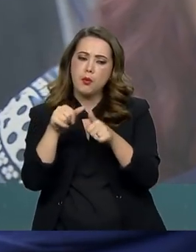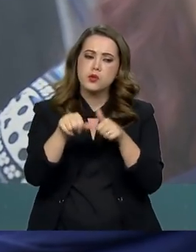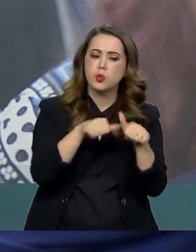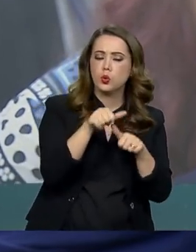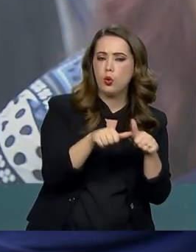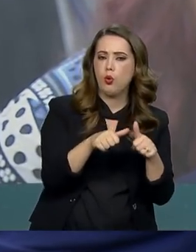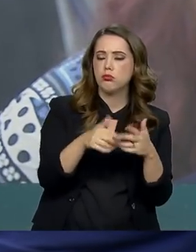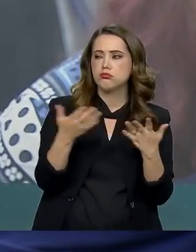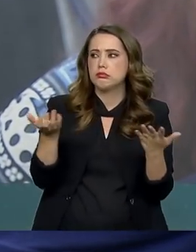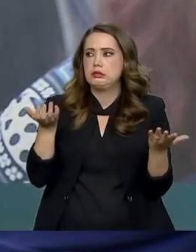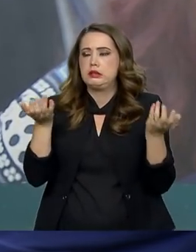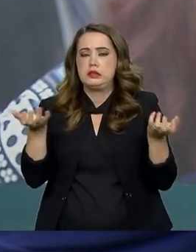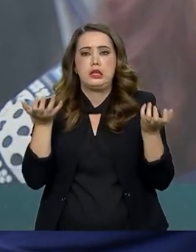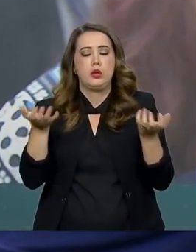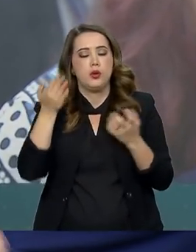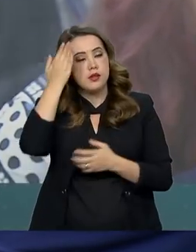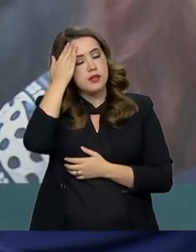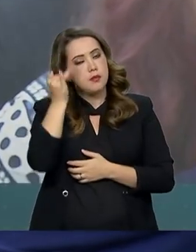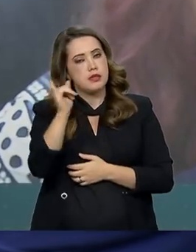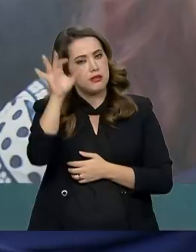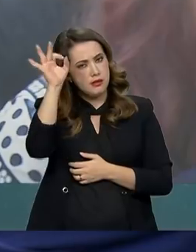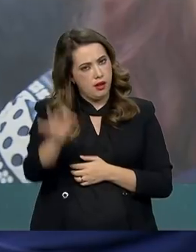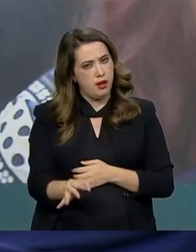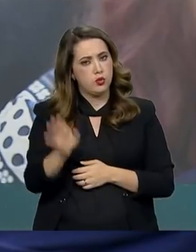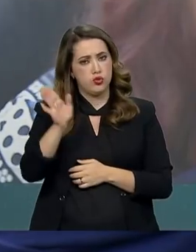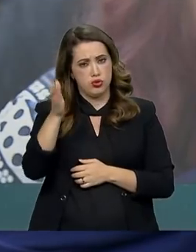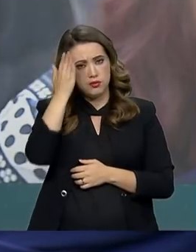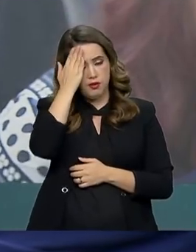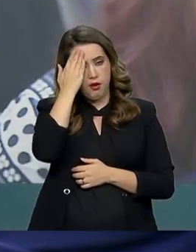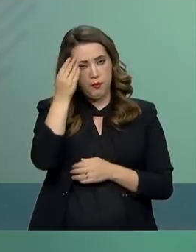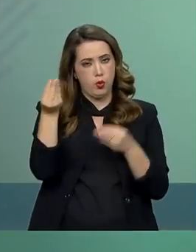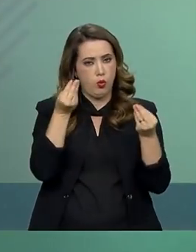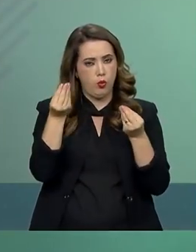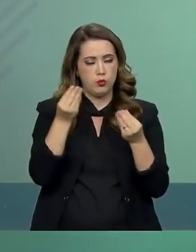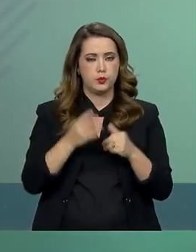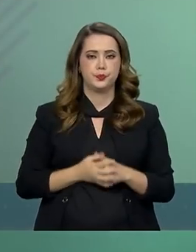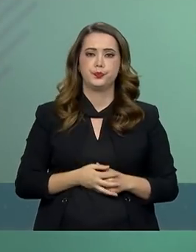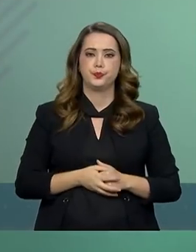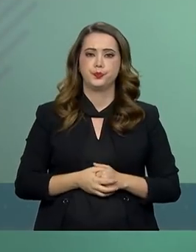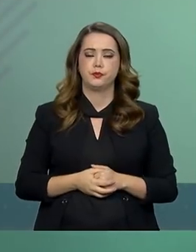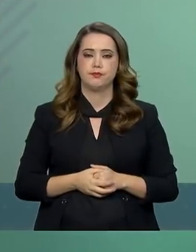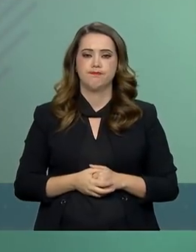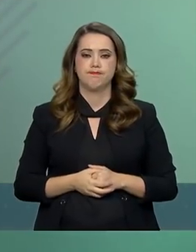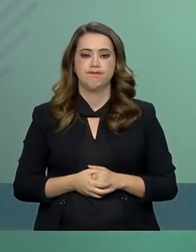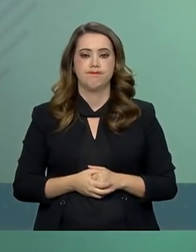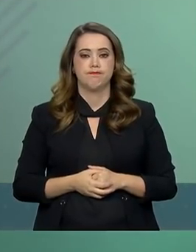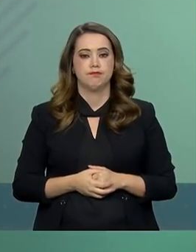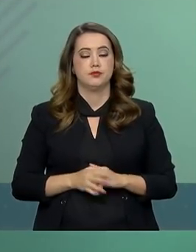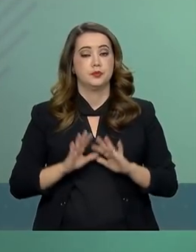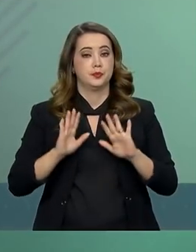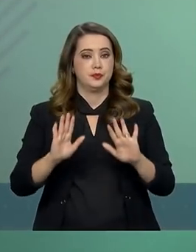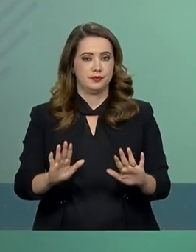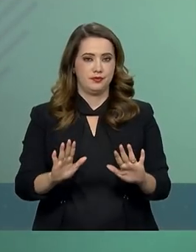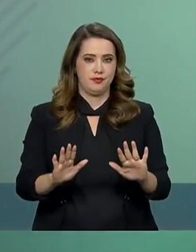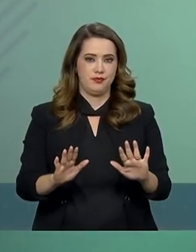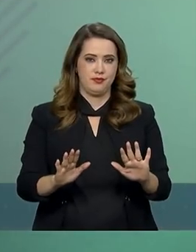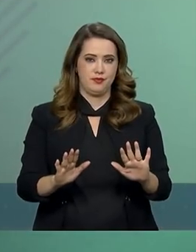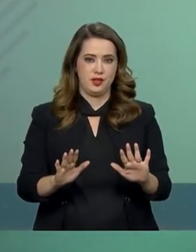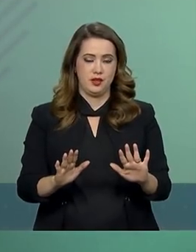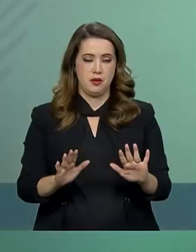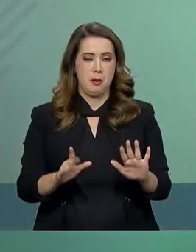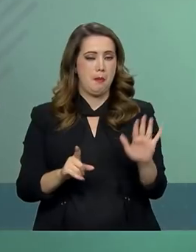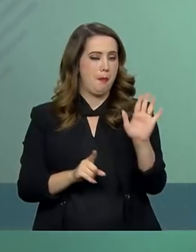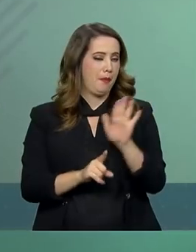queria saber se ele já tem algo mais concreto sobre esse tema. Vamos lá. Pergunta com CACAF.